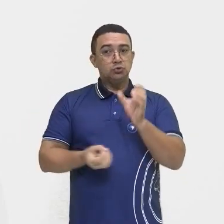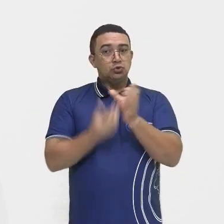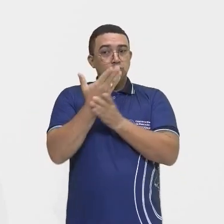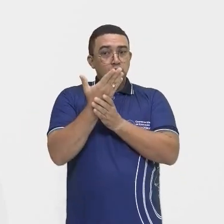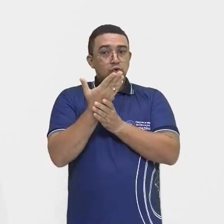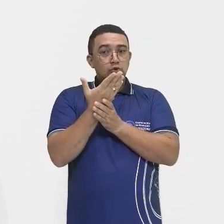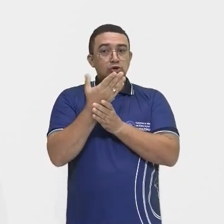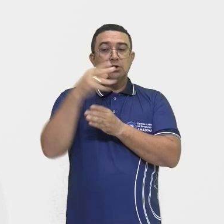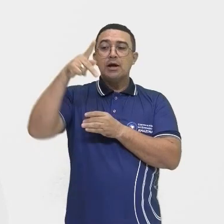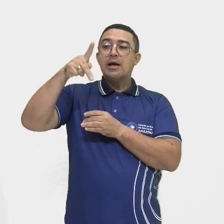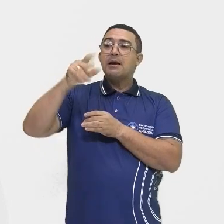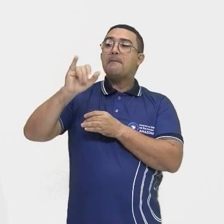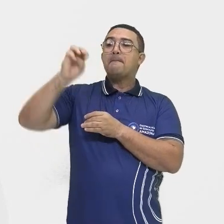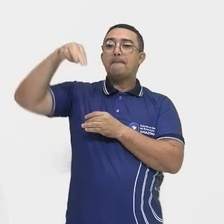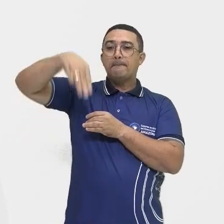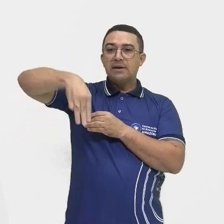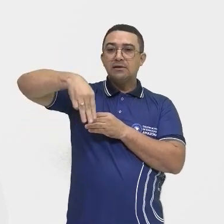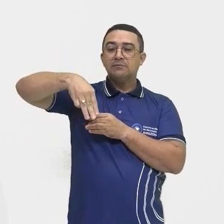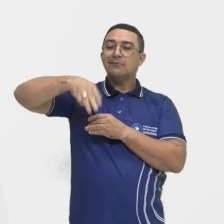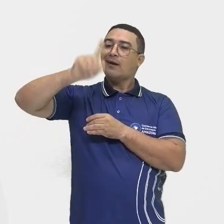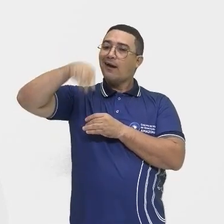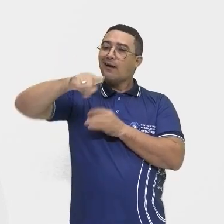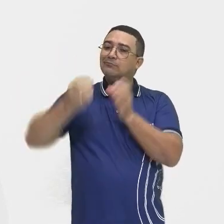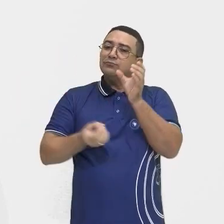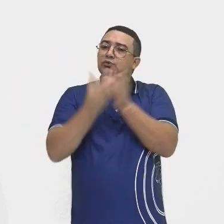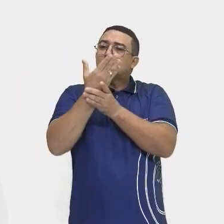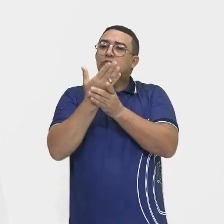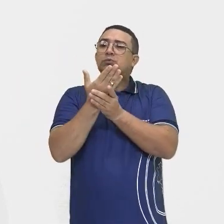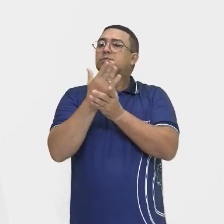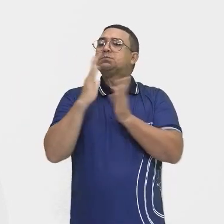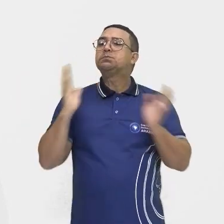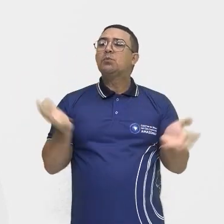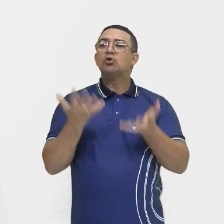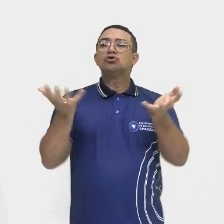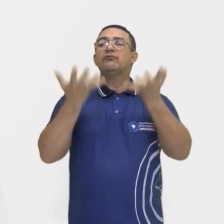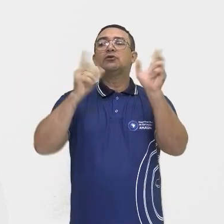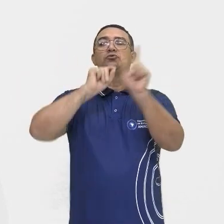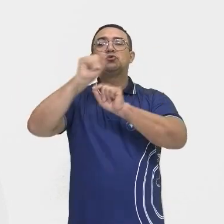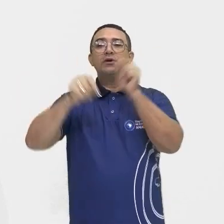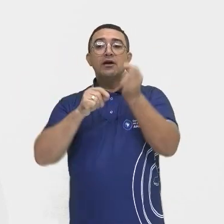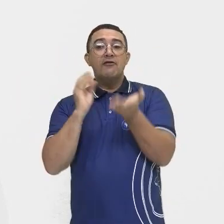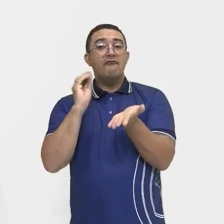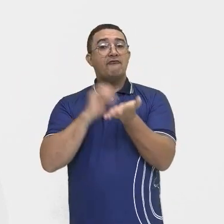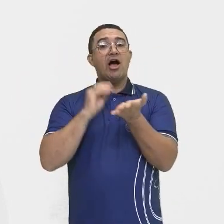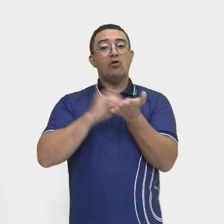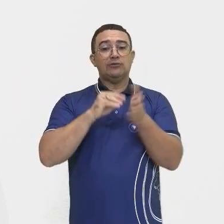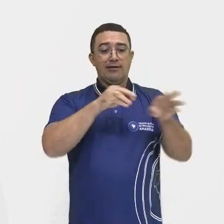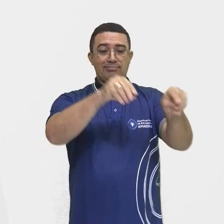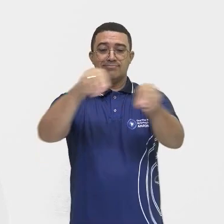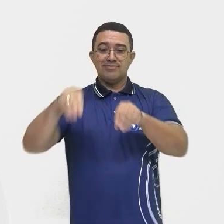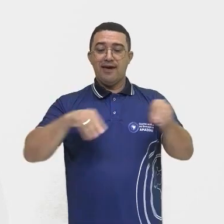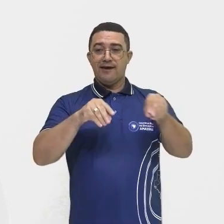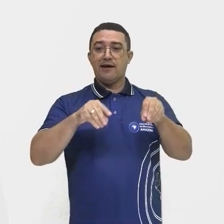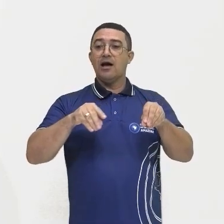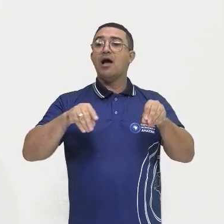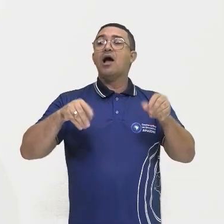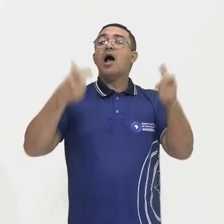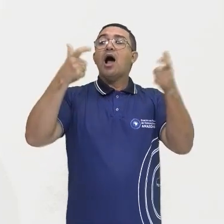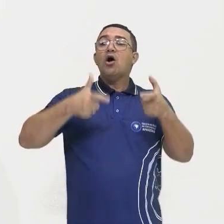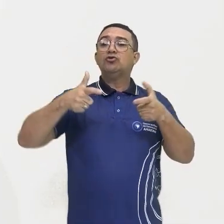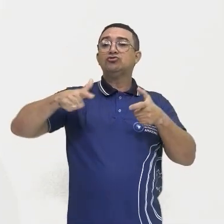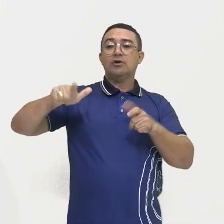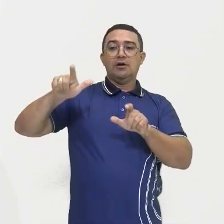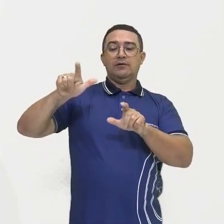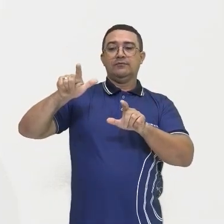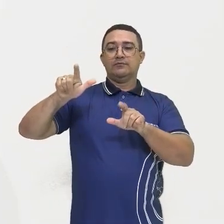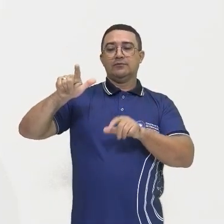que é o PIN, que ele foi motivado aí principalmente pela falta de terras no Nordeste. Então, a